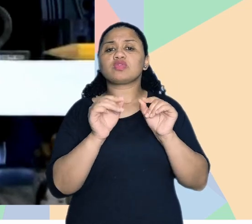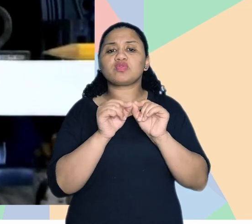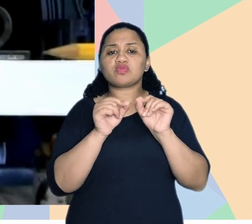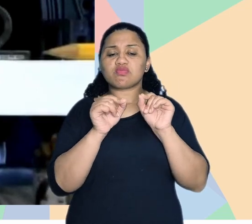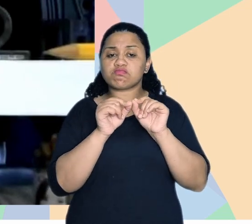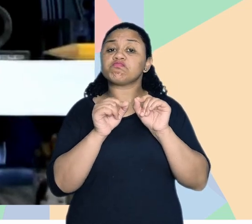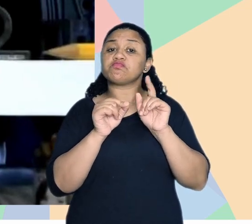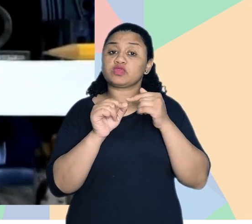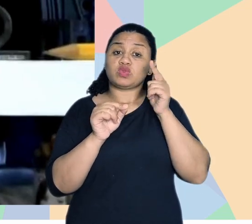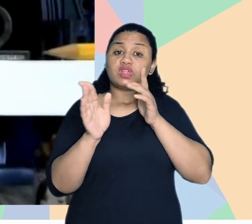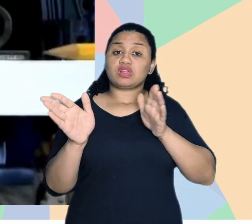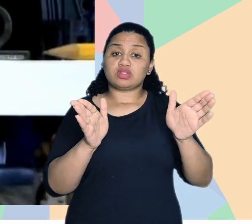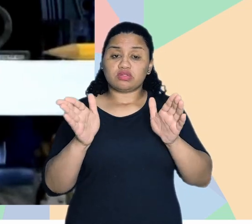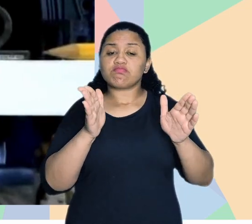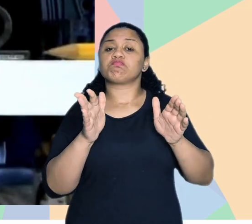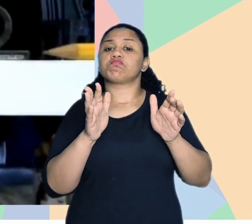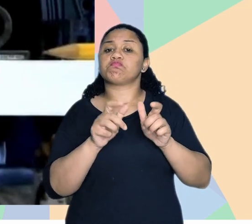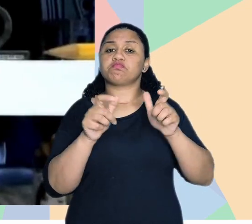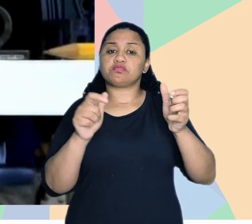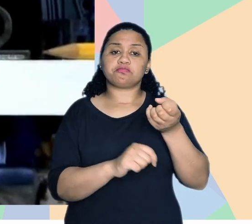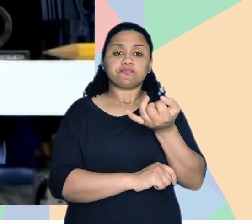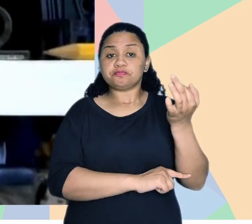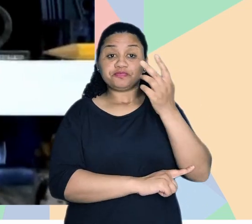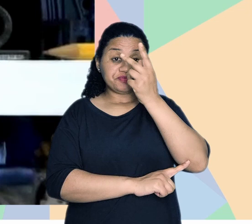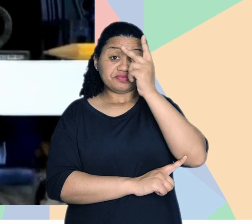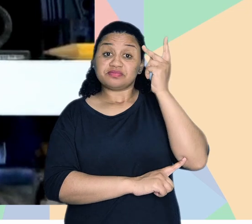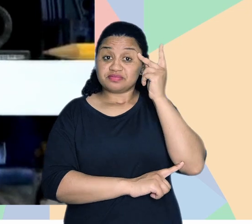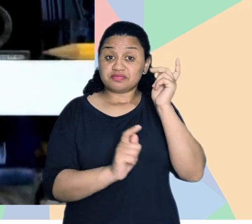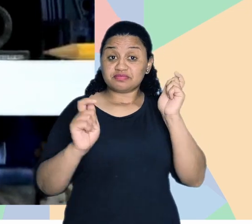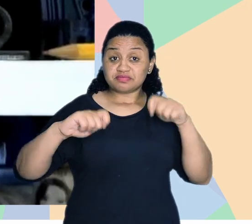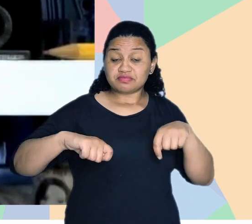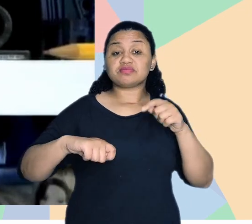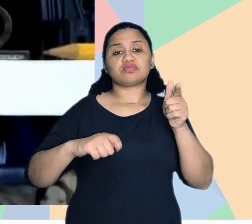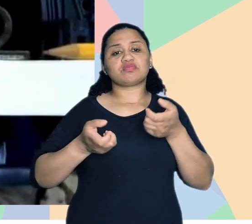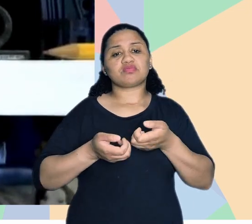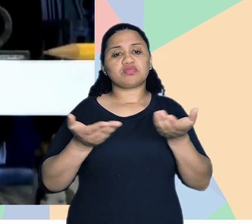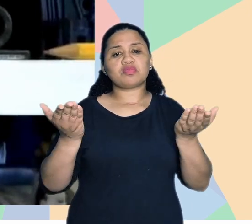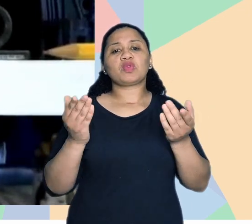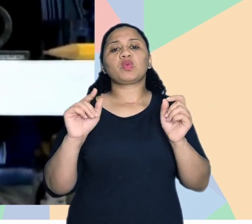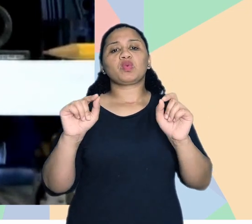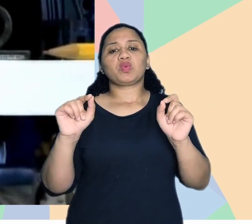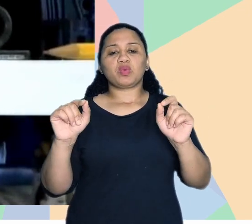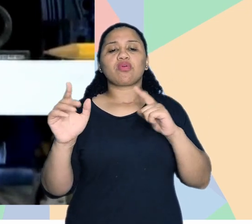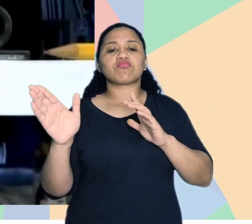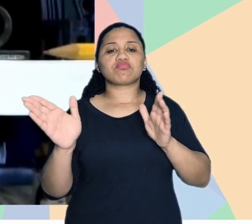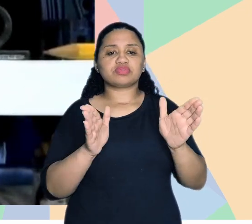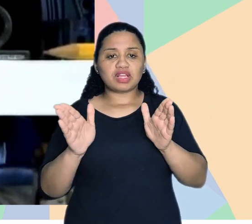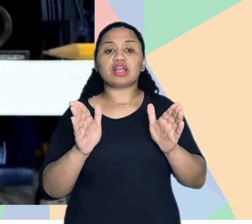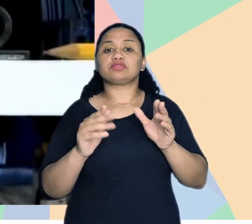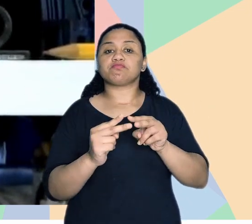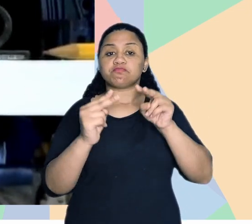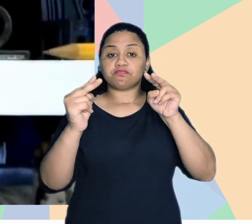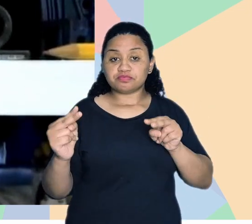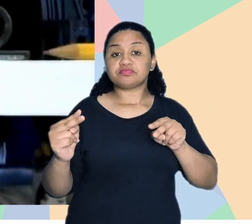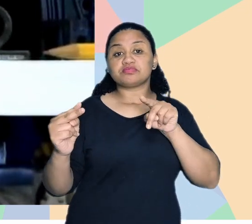é que esses conteúdos gerados, né, sejam acessíveis ao maior número possível de pessoas, então, a gente disponibiliza